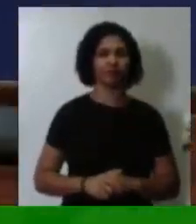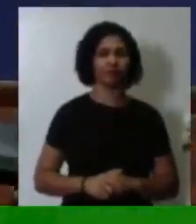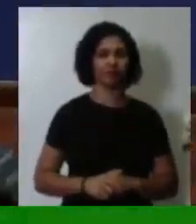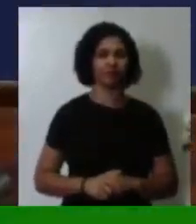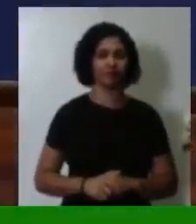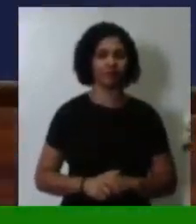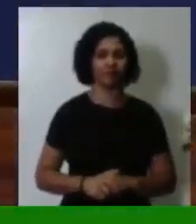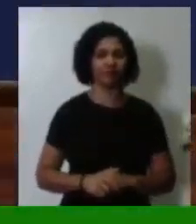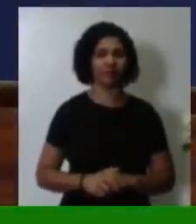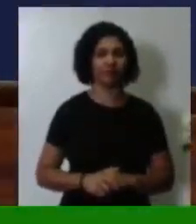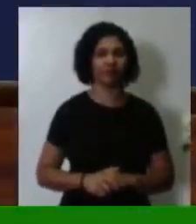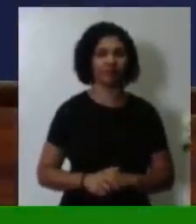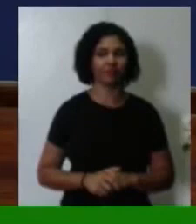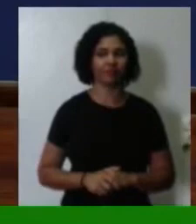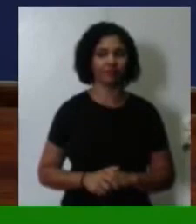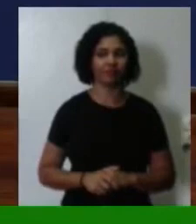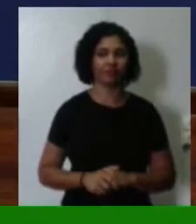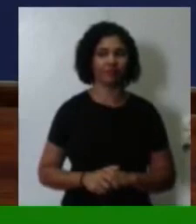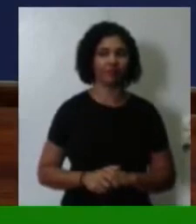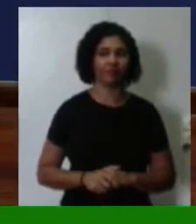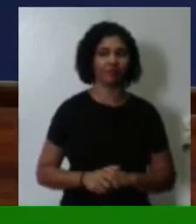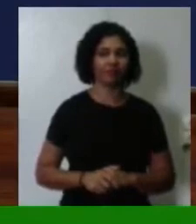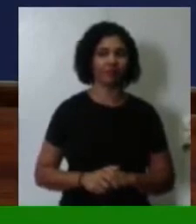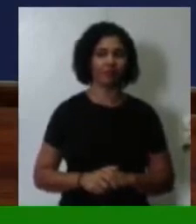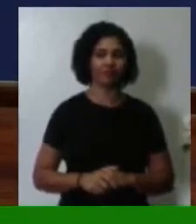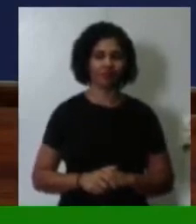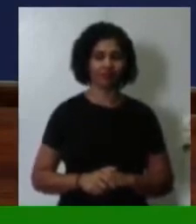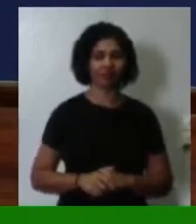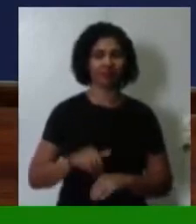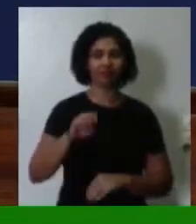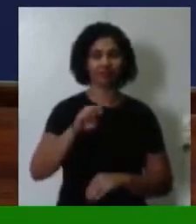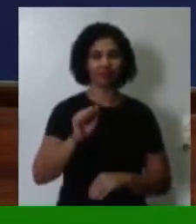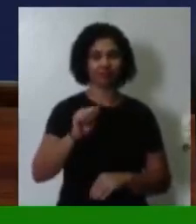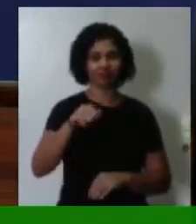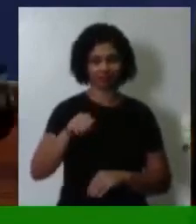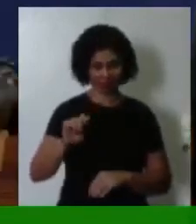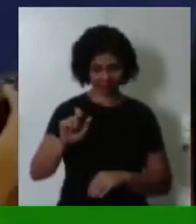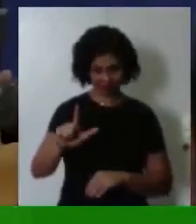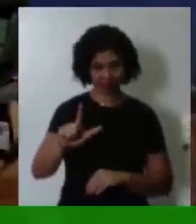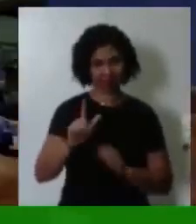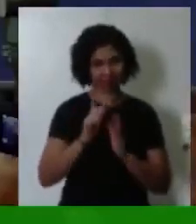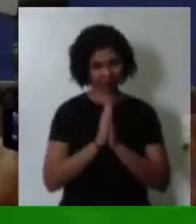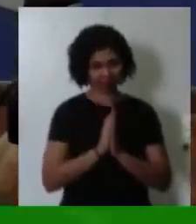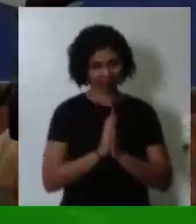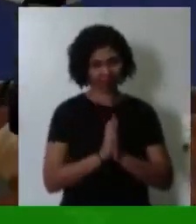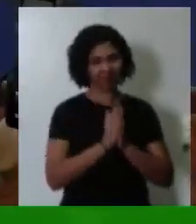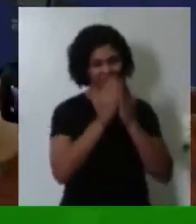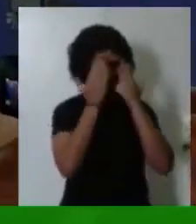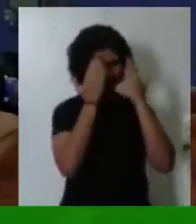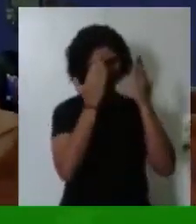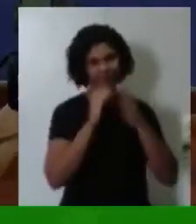Por favor. Samuel. Muito obrigado.